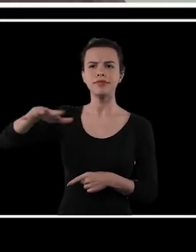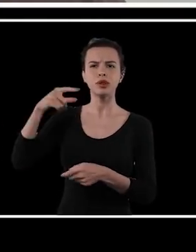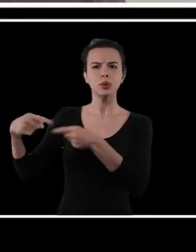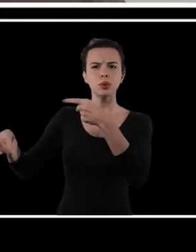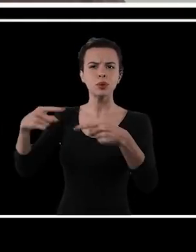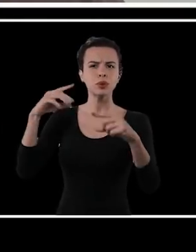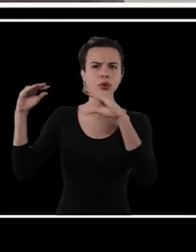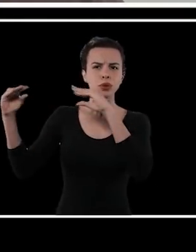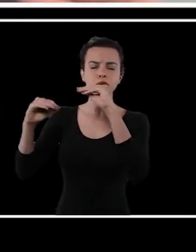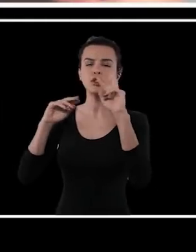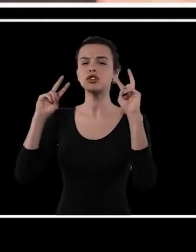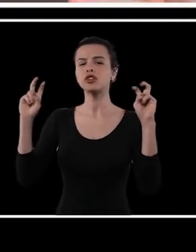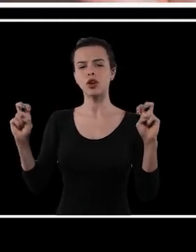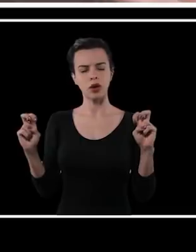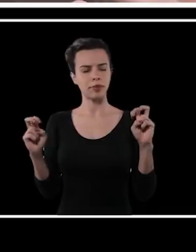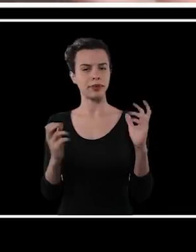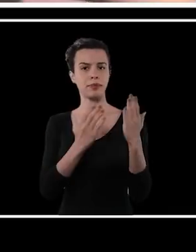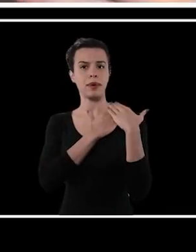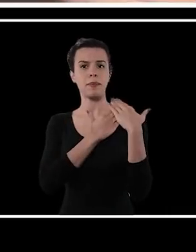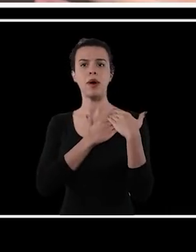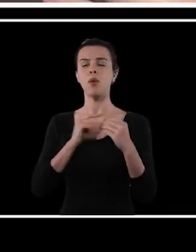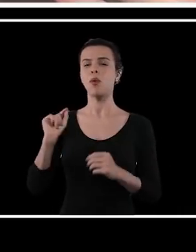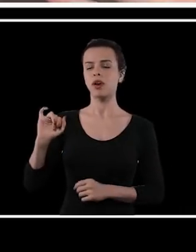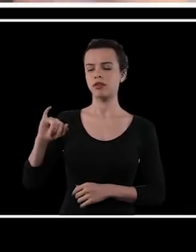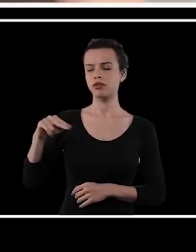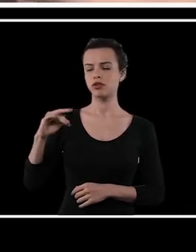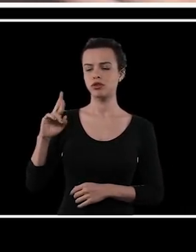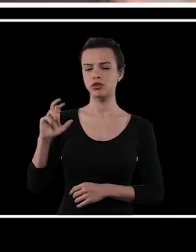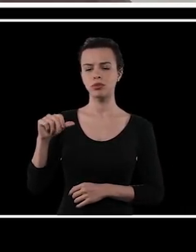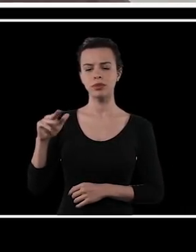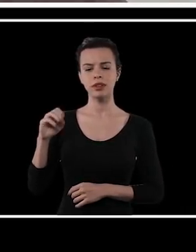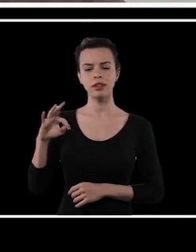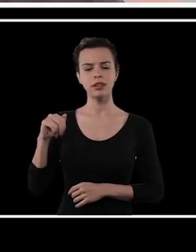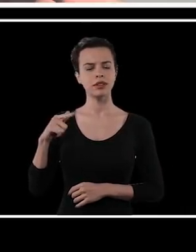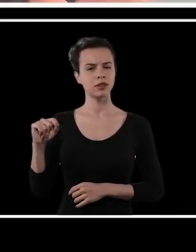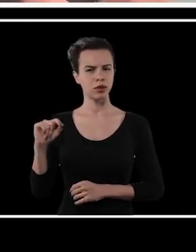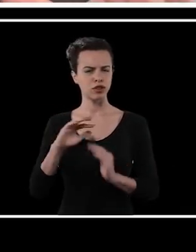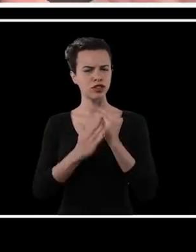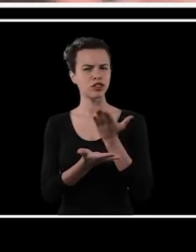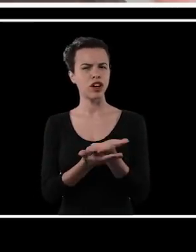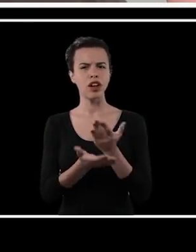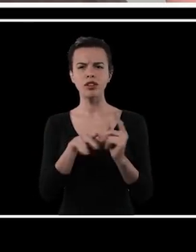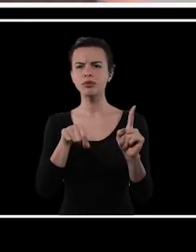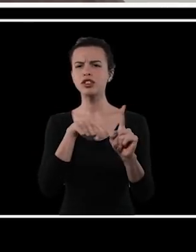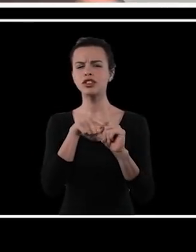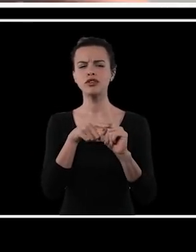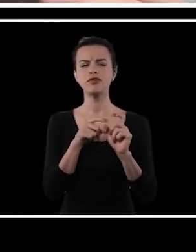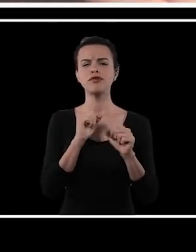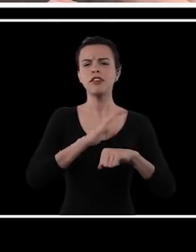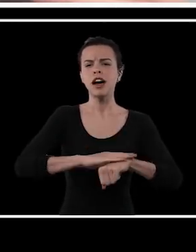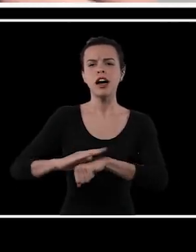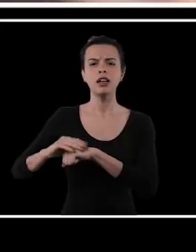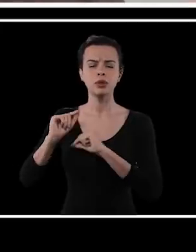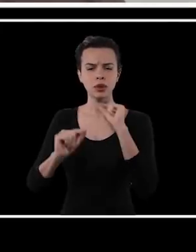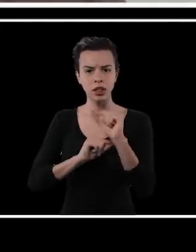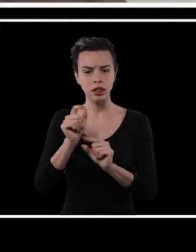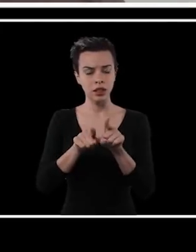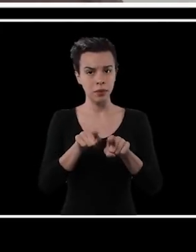tem uma discussão muito sobre esse papel de instrumentação, do que a escola se presta a fazer e